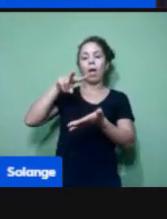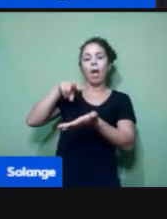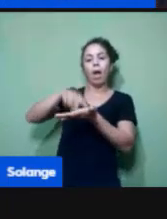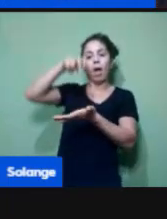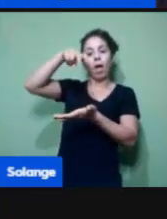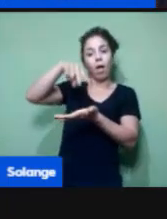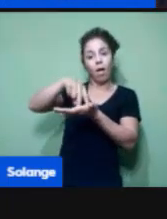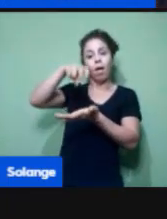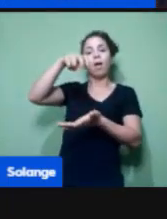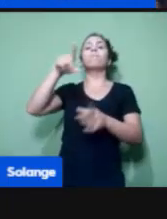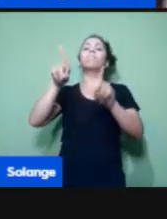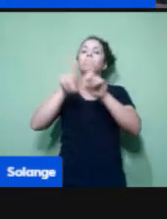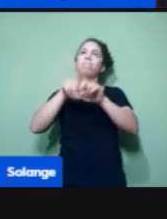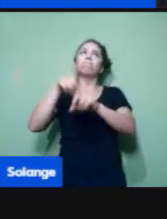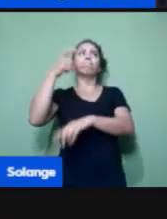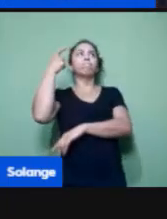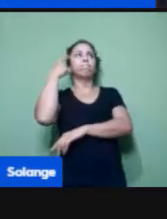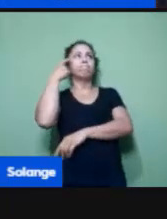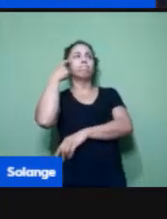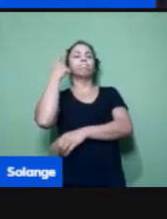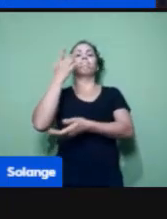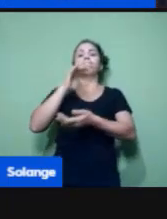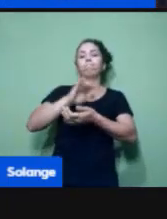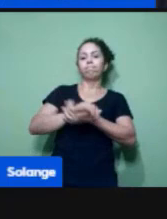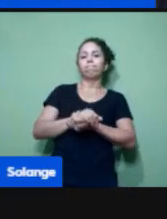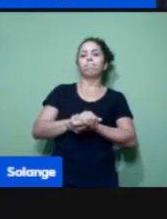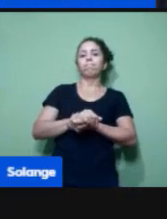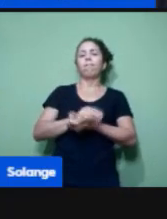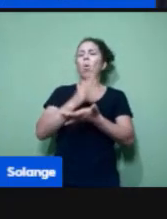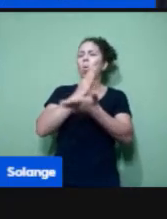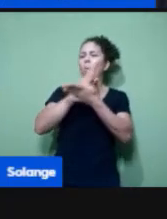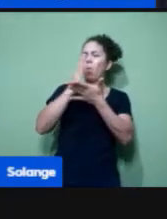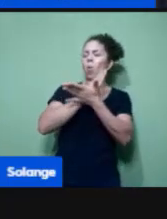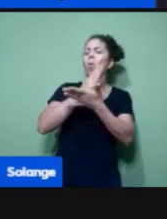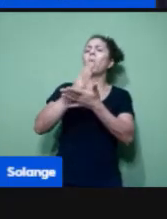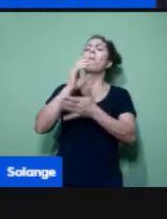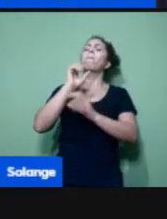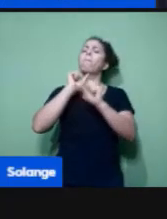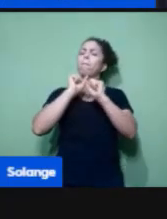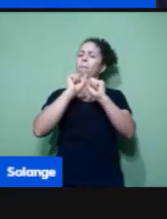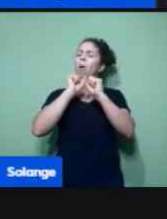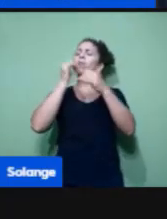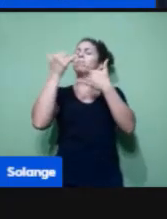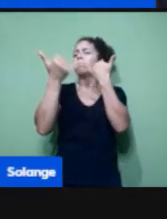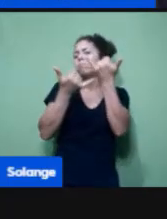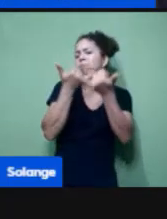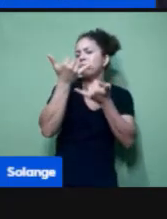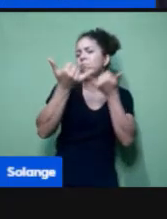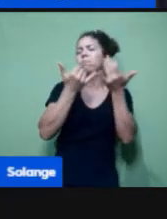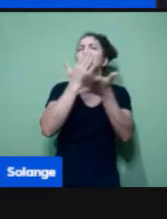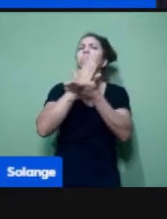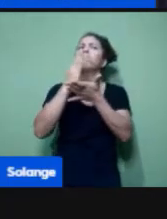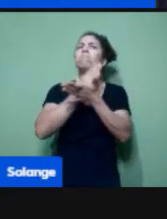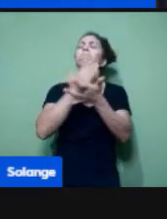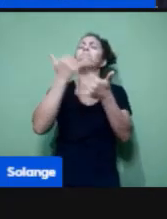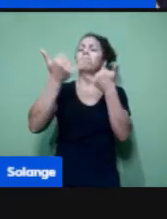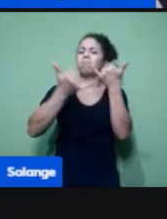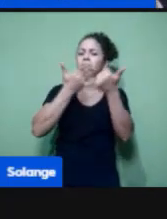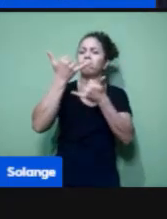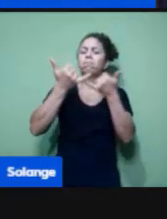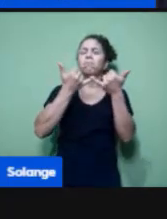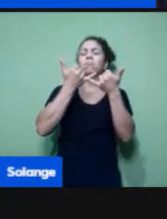deixa eu pensar, algumas coisas que você pode fazer, algumas brincadeiras, jogos de